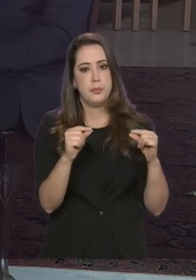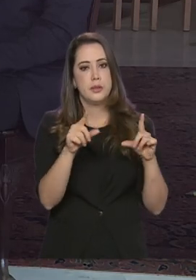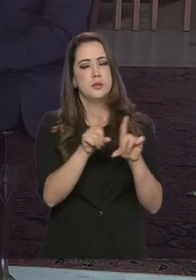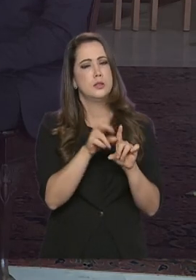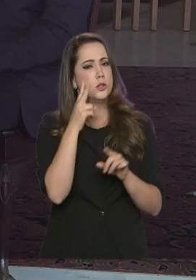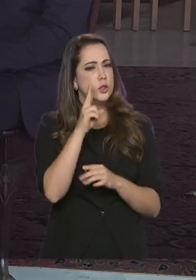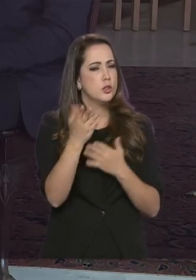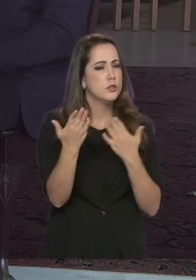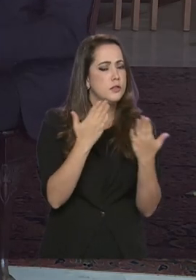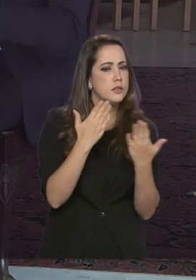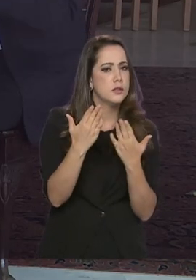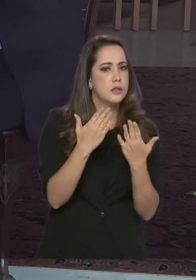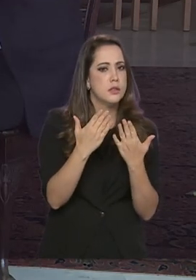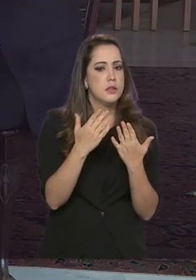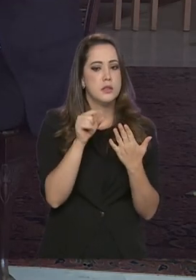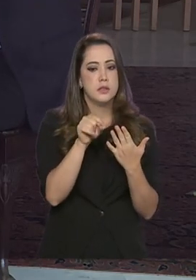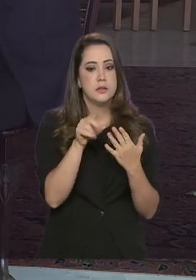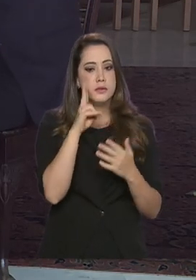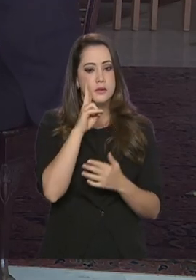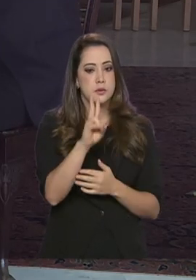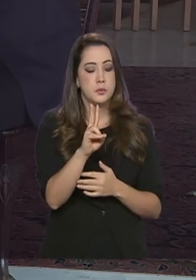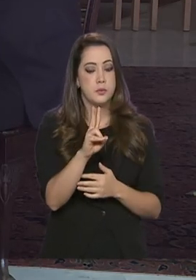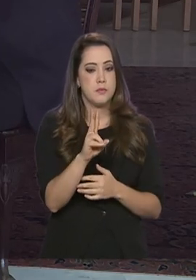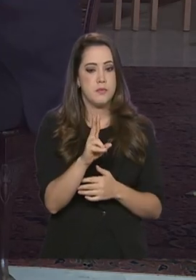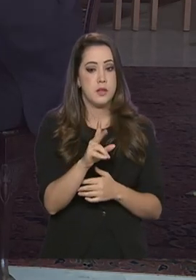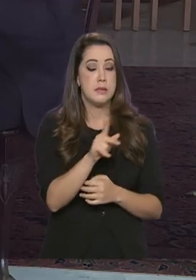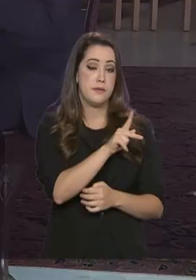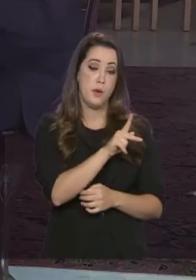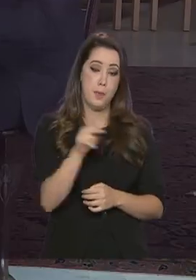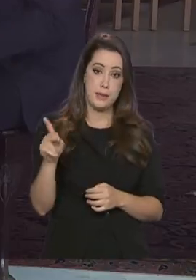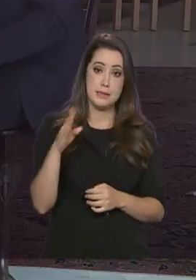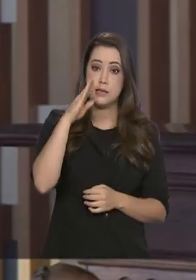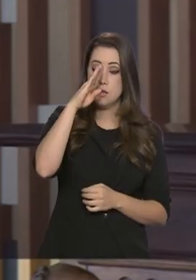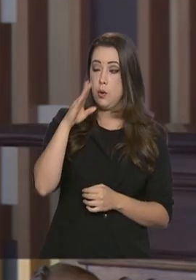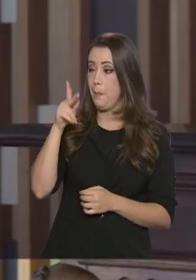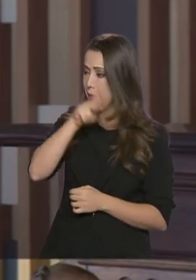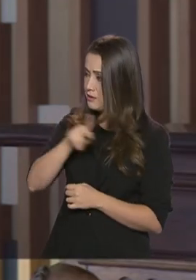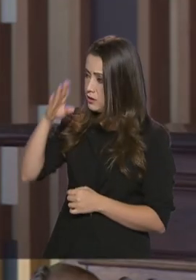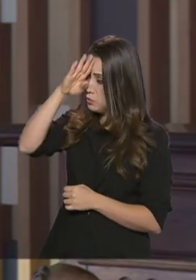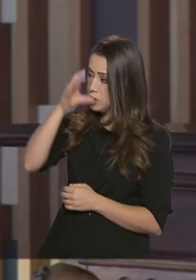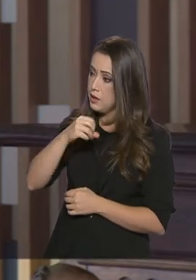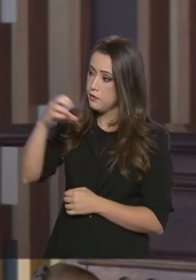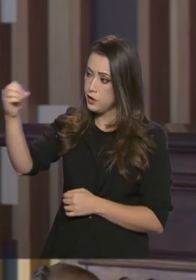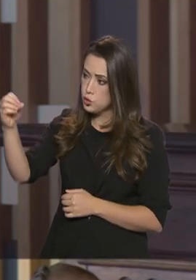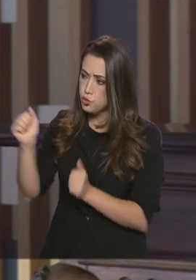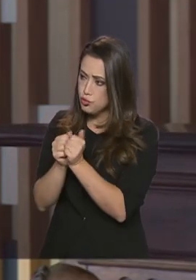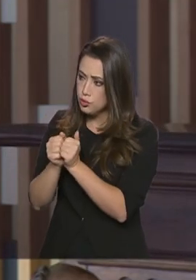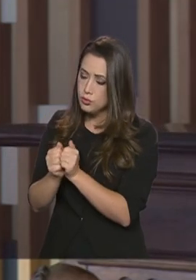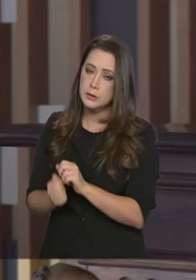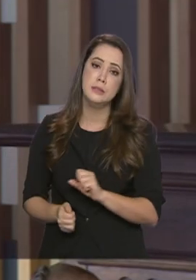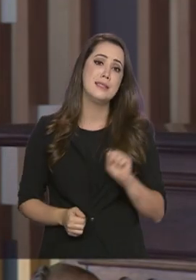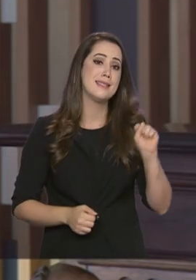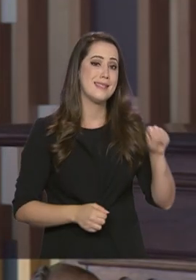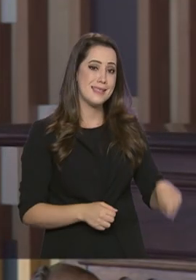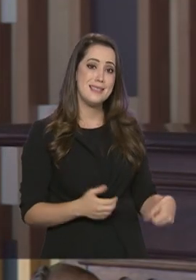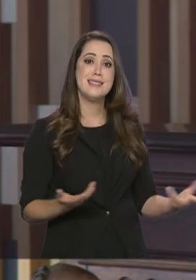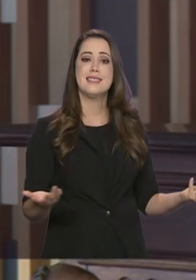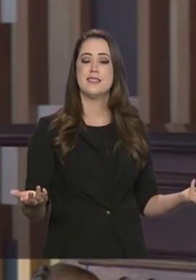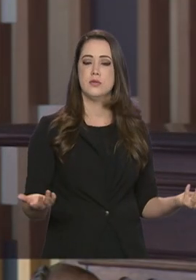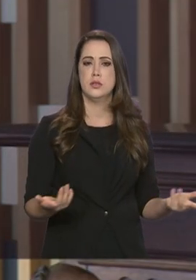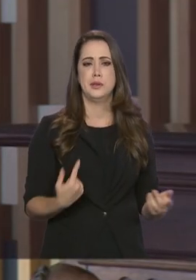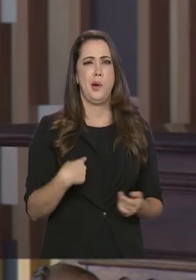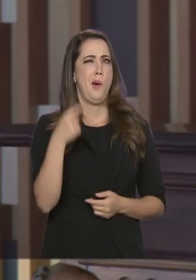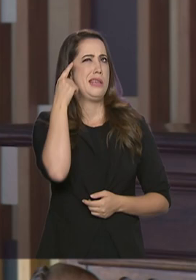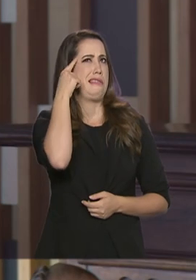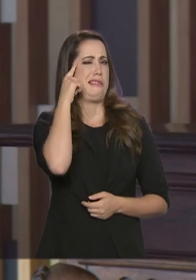superior à de todas essas... O presidente Bolsonaro foi com o senhor para lá. Sim, exato. Enfim, então, a ideia totalmente falsa de